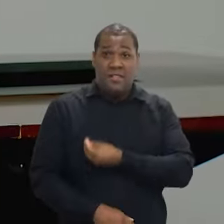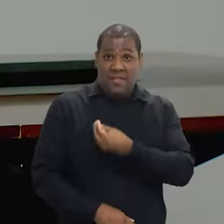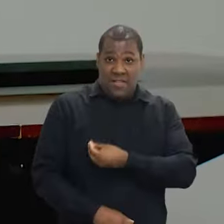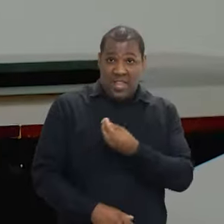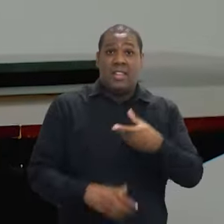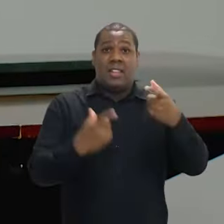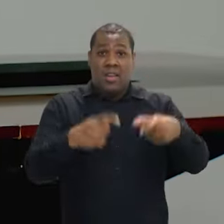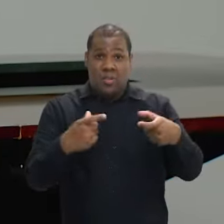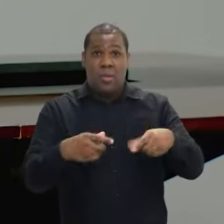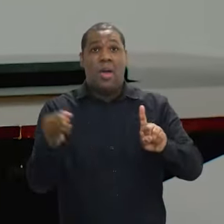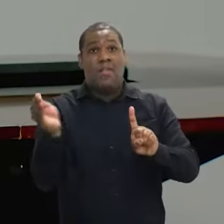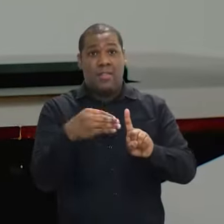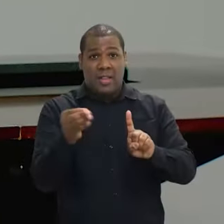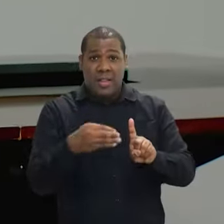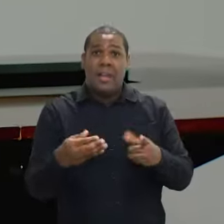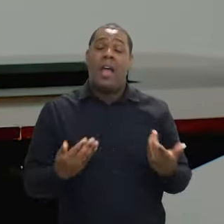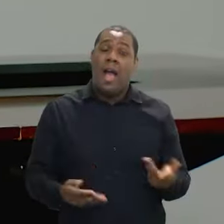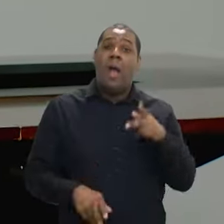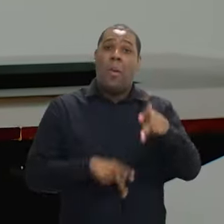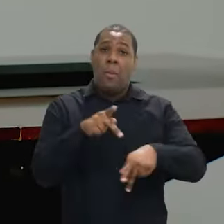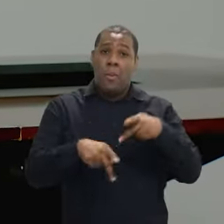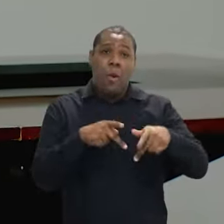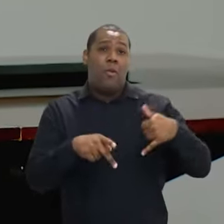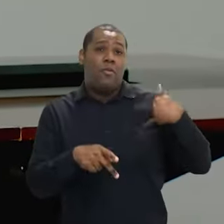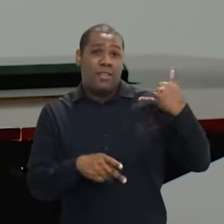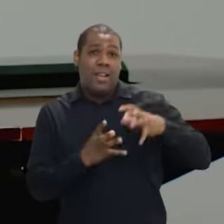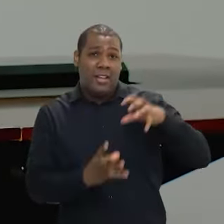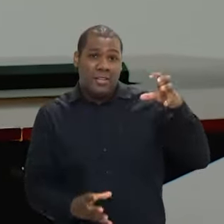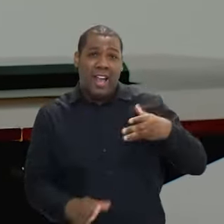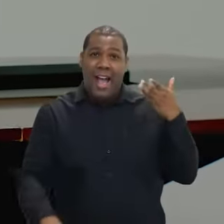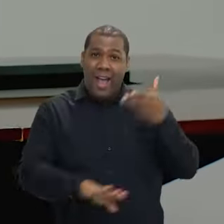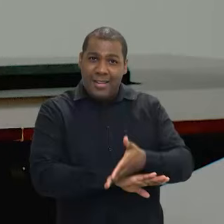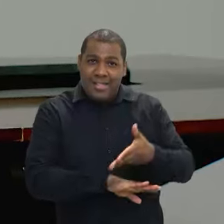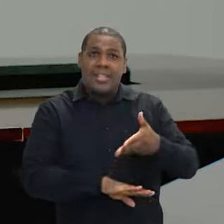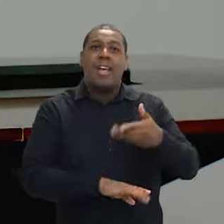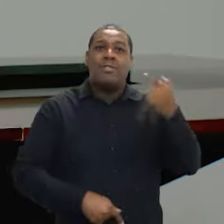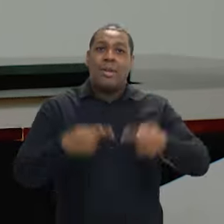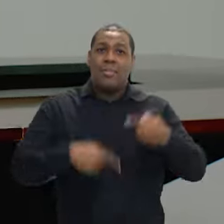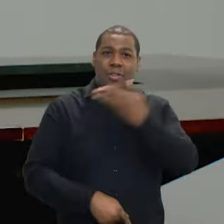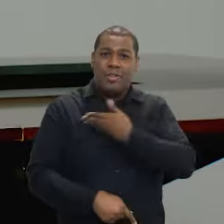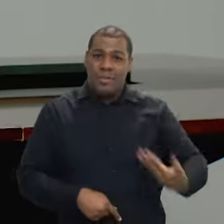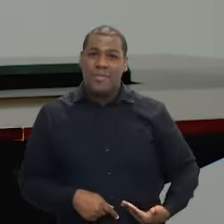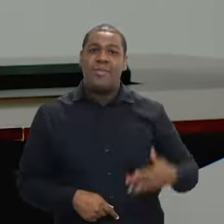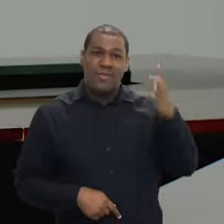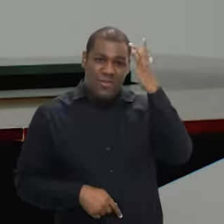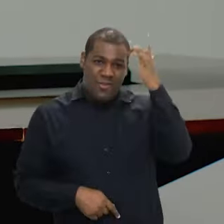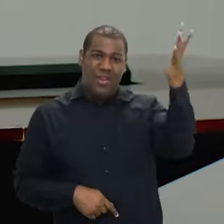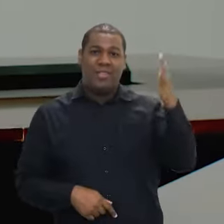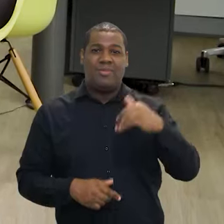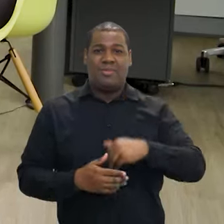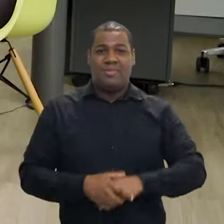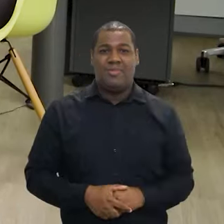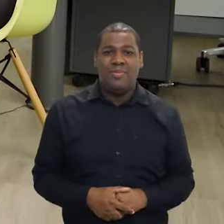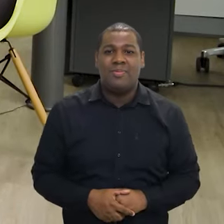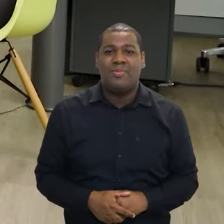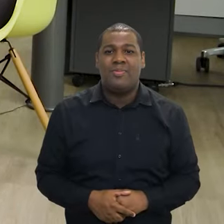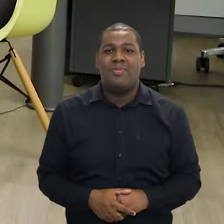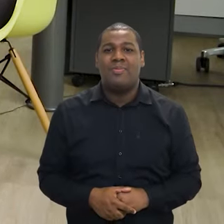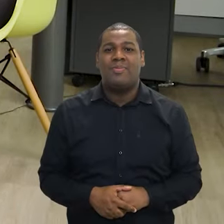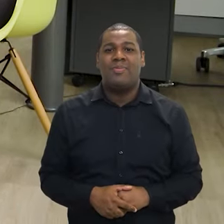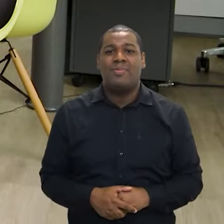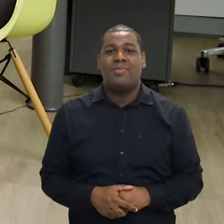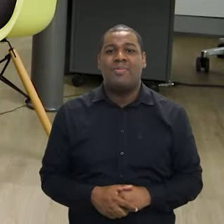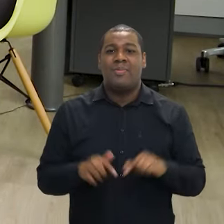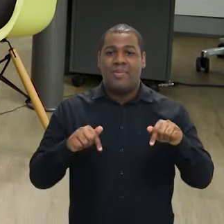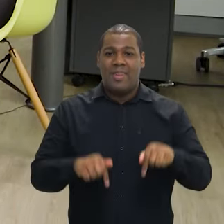fazendo com que essa população tenha um acesso mais facilitado a políticas públicas que elas mais precisam. Como ninguém passa